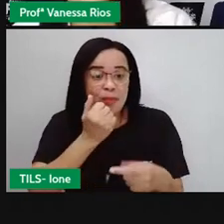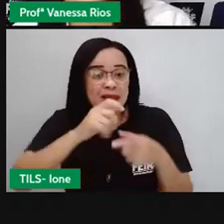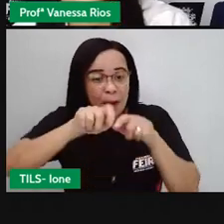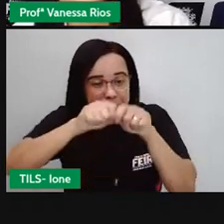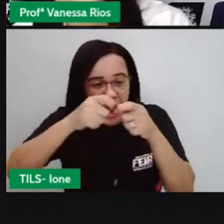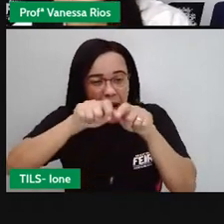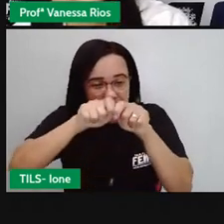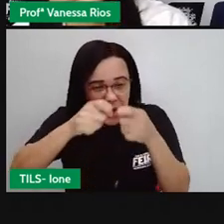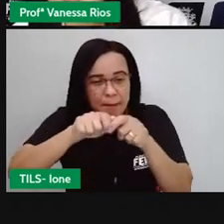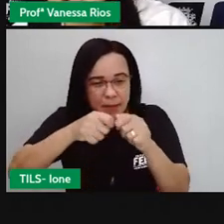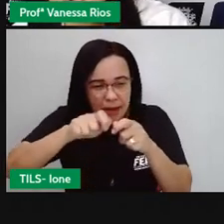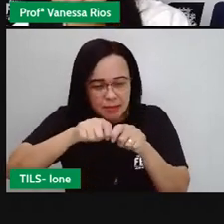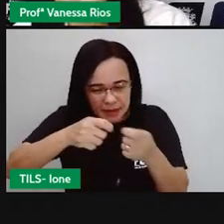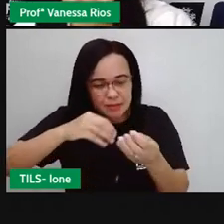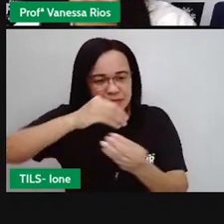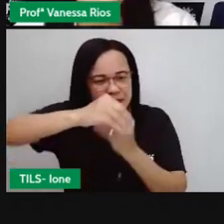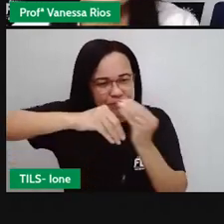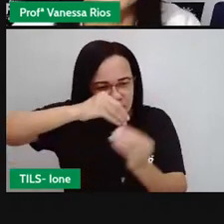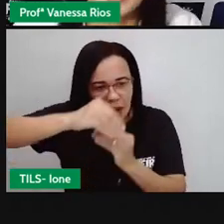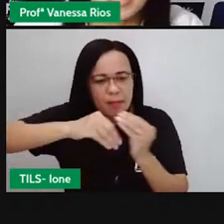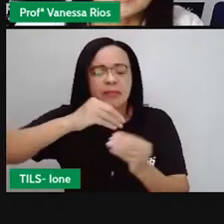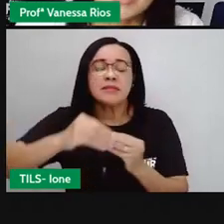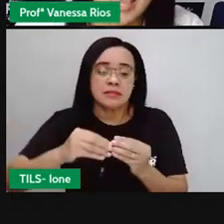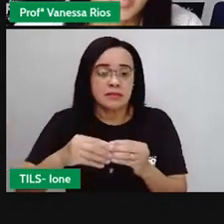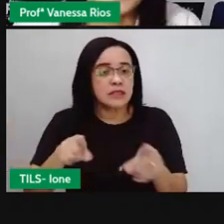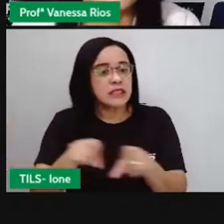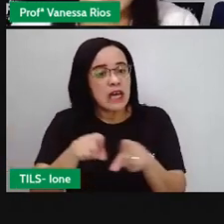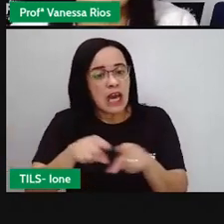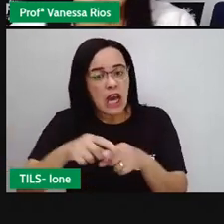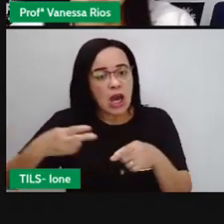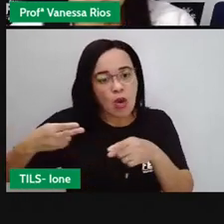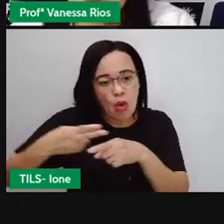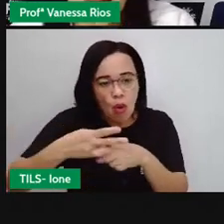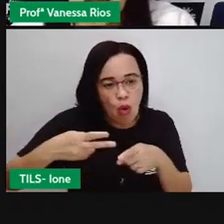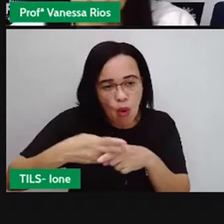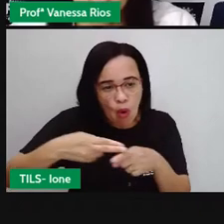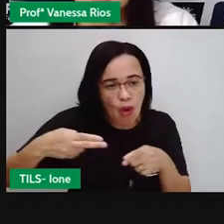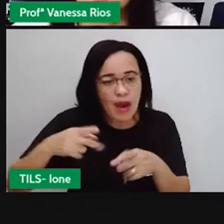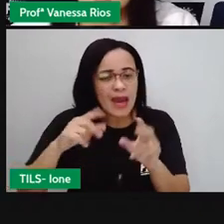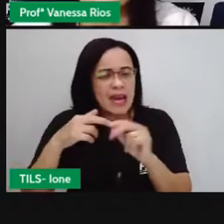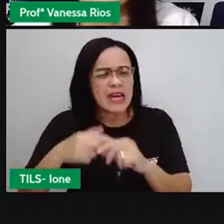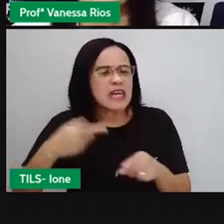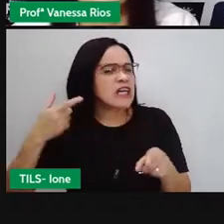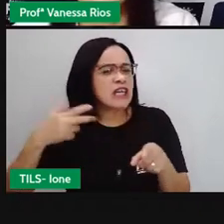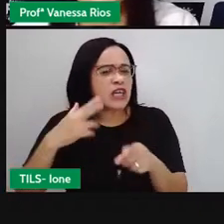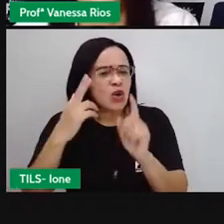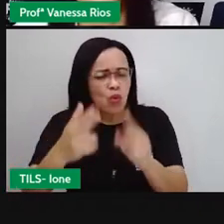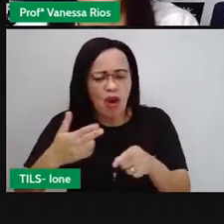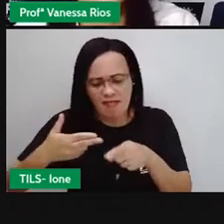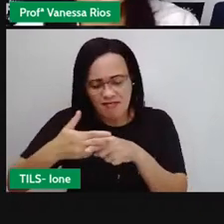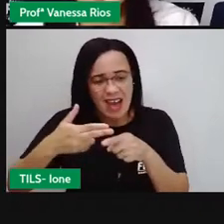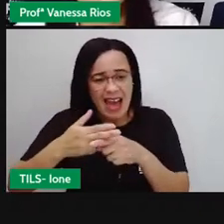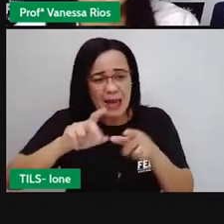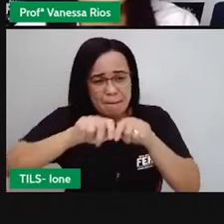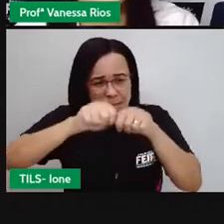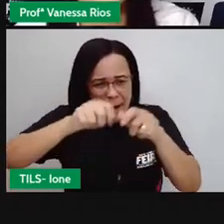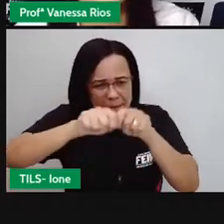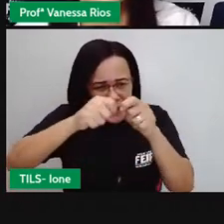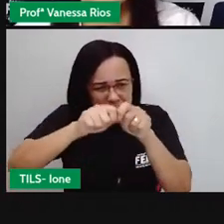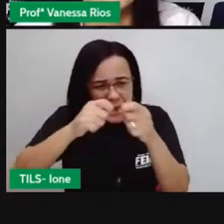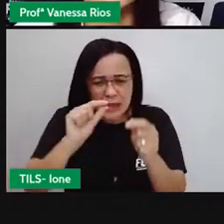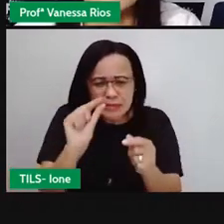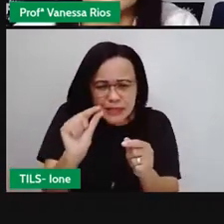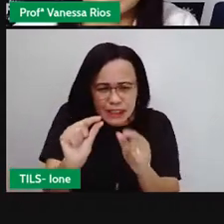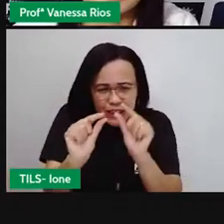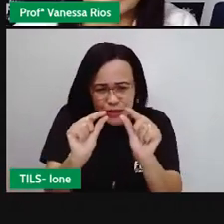gente tem dentes específicos para cortar, para rasgar, para triturar. Ou seja, para fazer tudo o que é